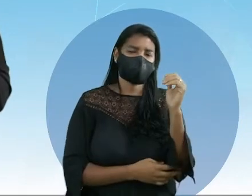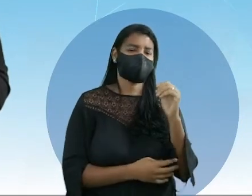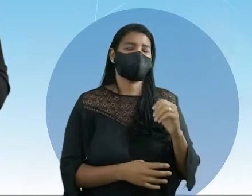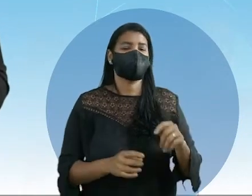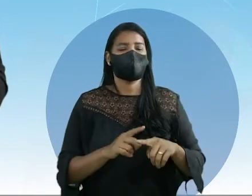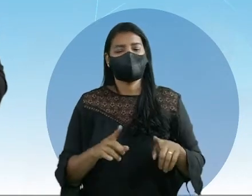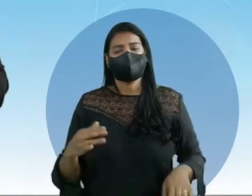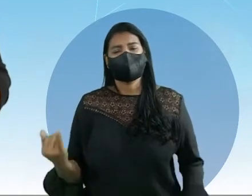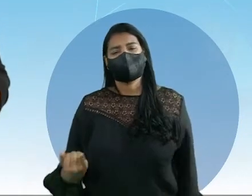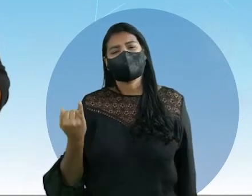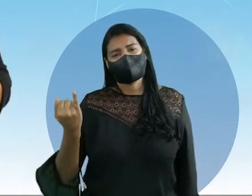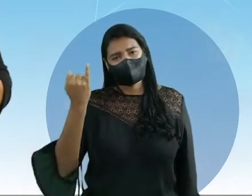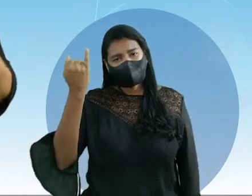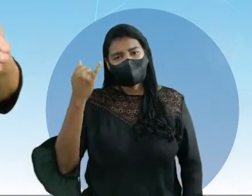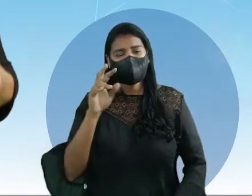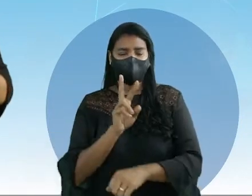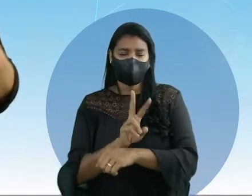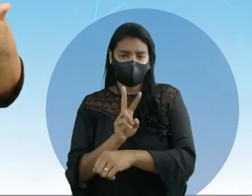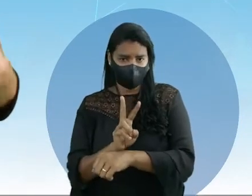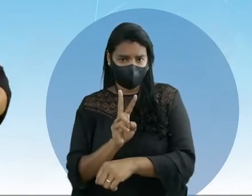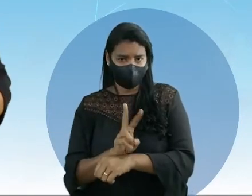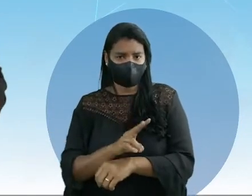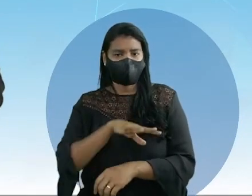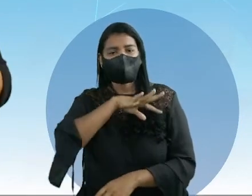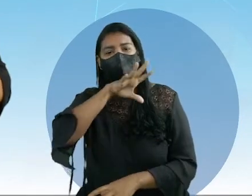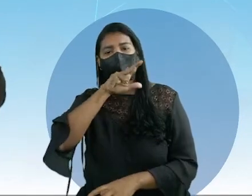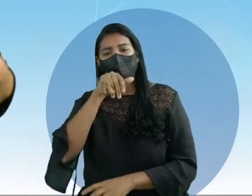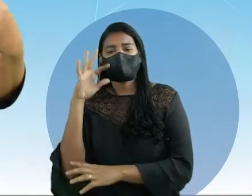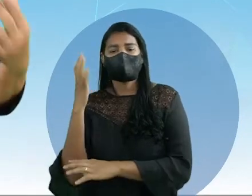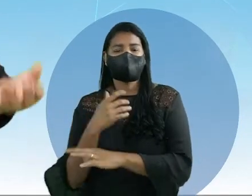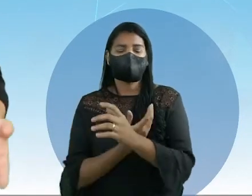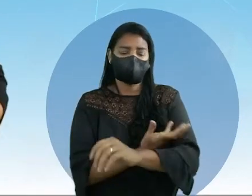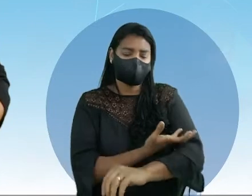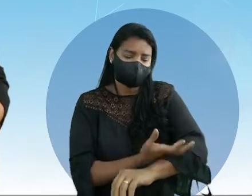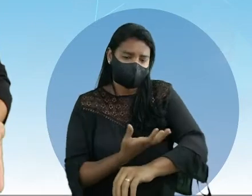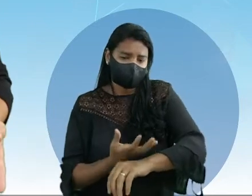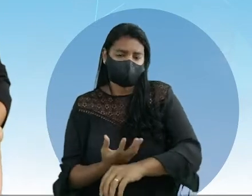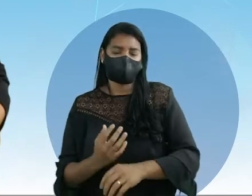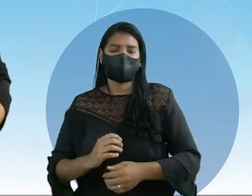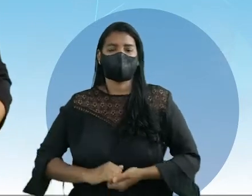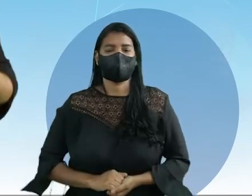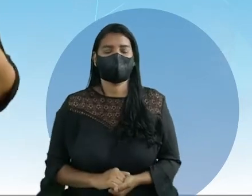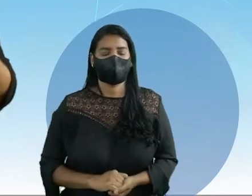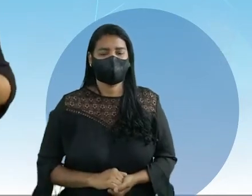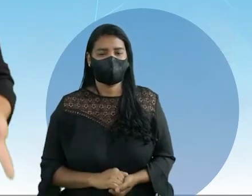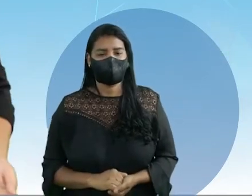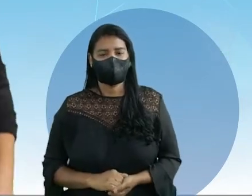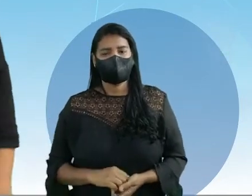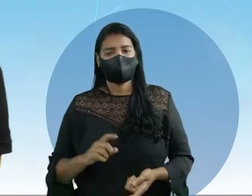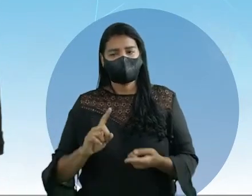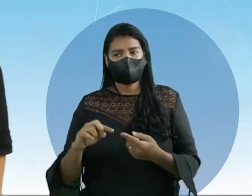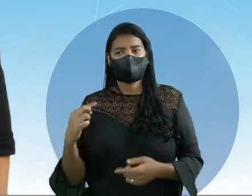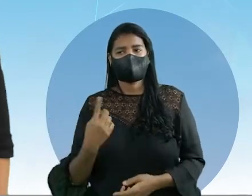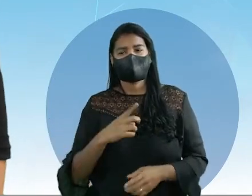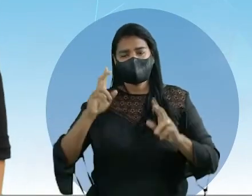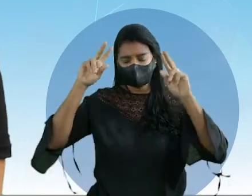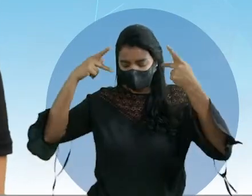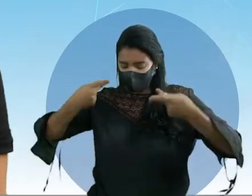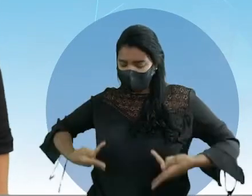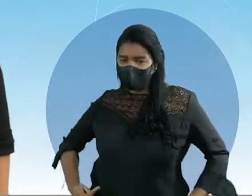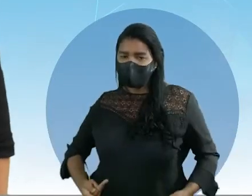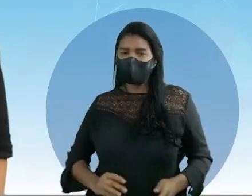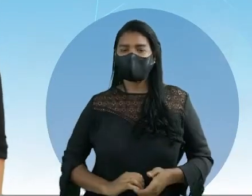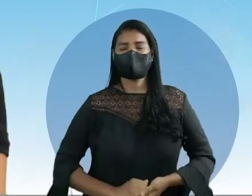são muito importantes, essa reserva, para proteger esses dois tipos de espécies, da fauna e da flora. E também nós, os seres humanos.